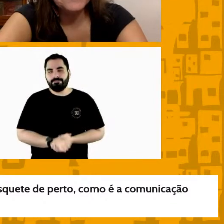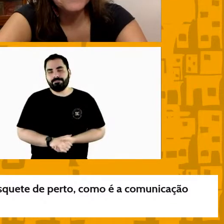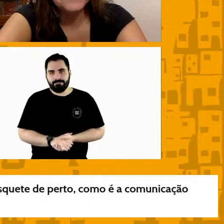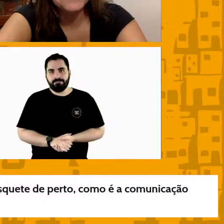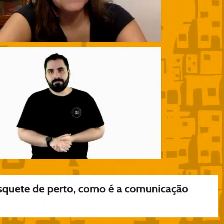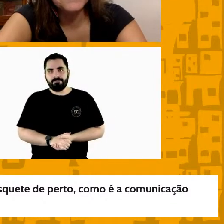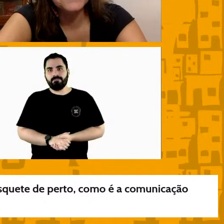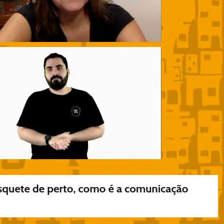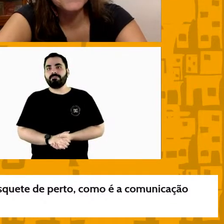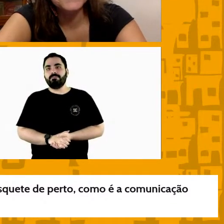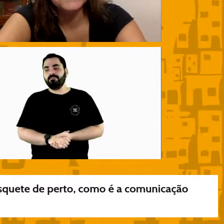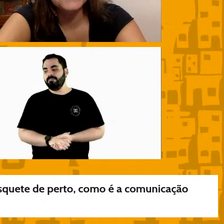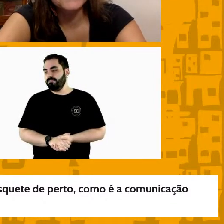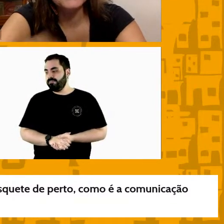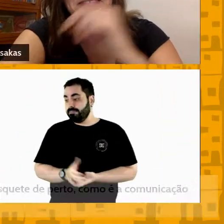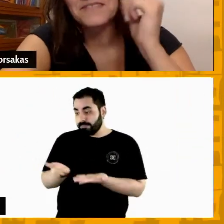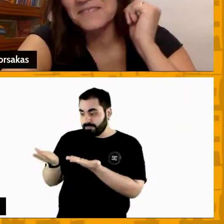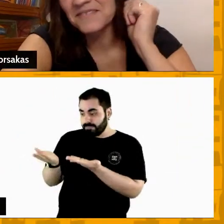vai Pablo